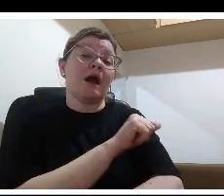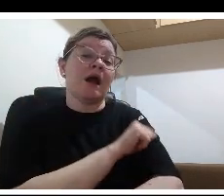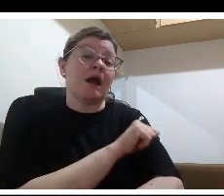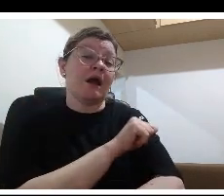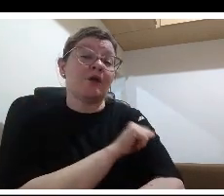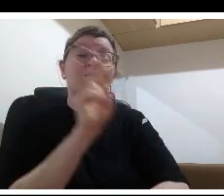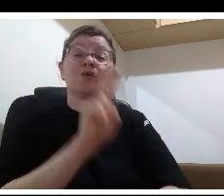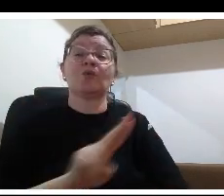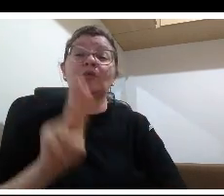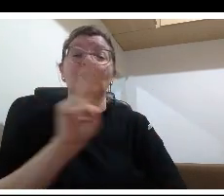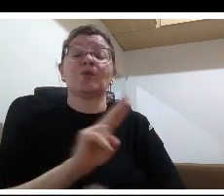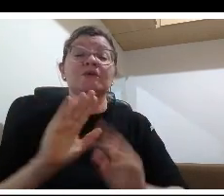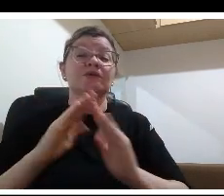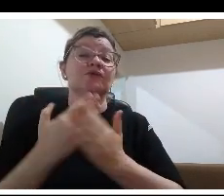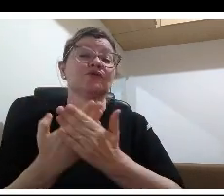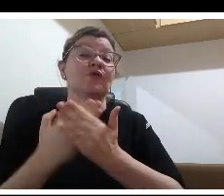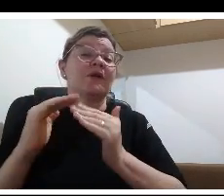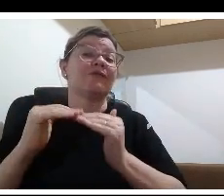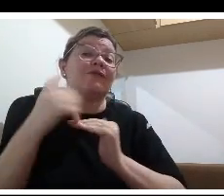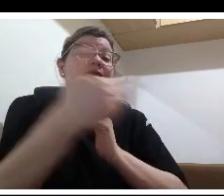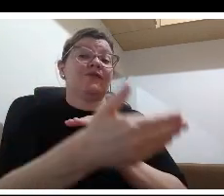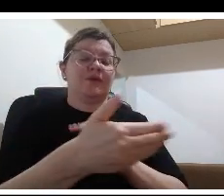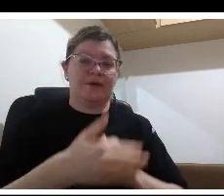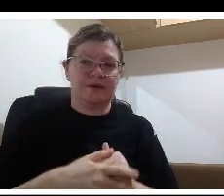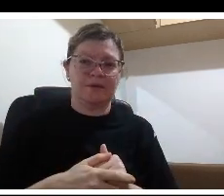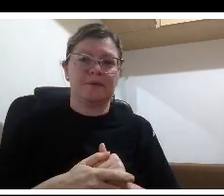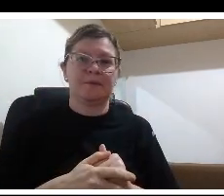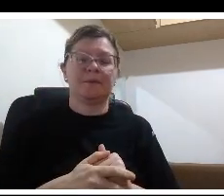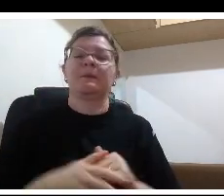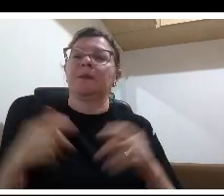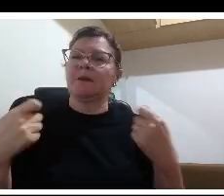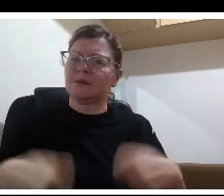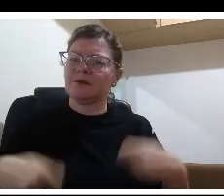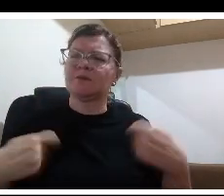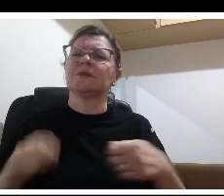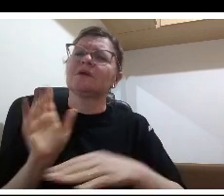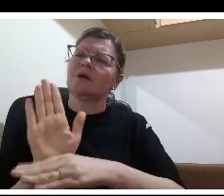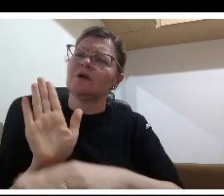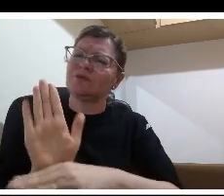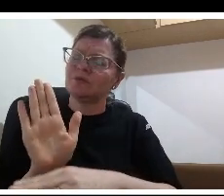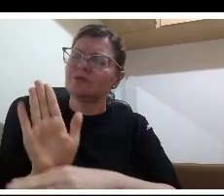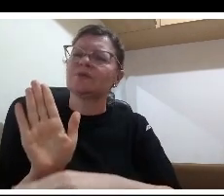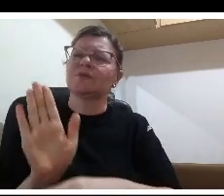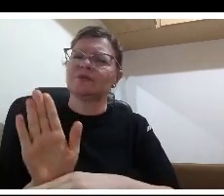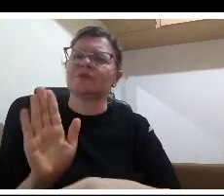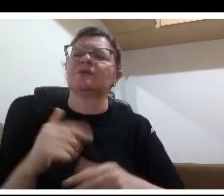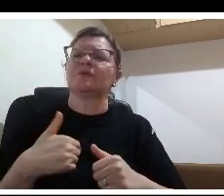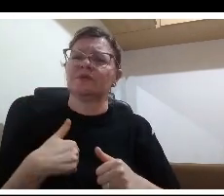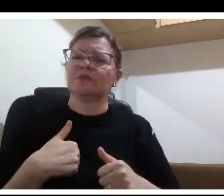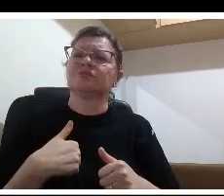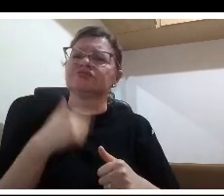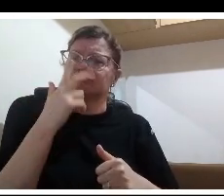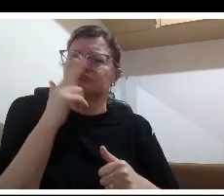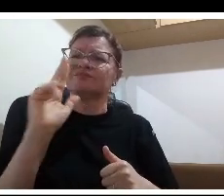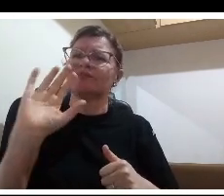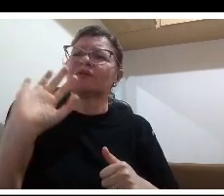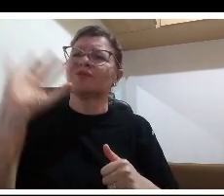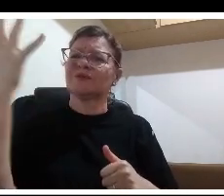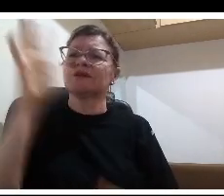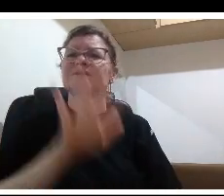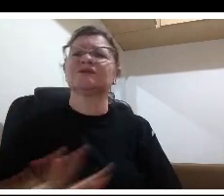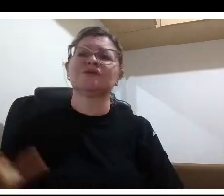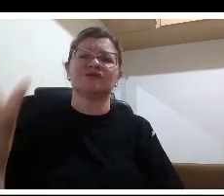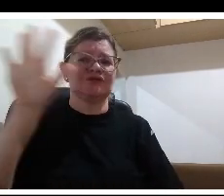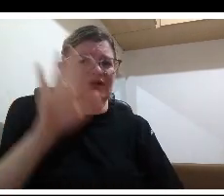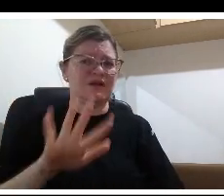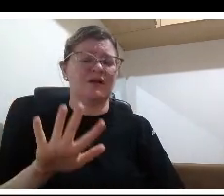múltiplas causas mas eu diria que é a nossa profissão não adianta lamentar eu tenho que melhorar eu tenho que refazer eu tenho que